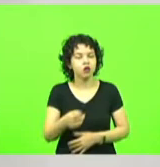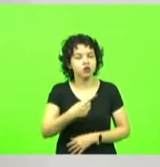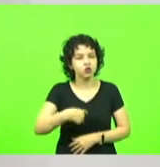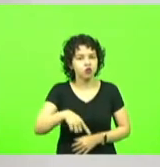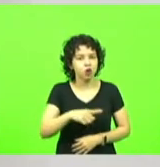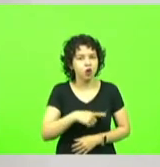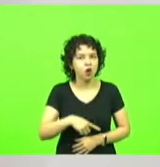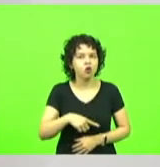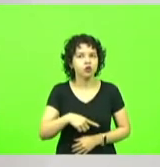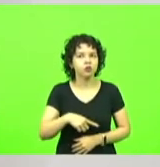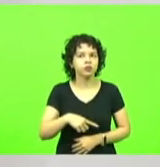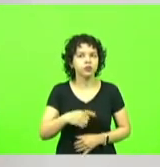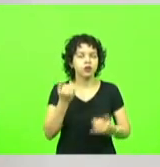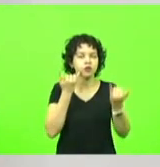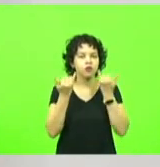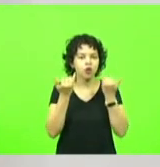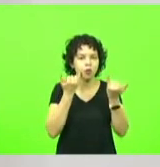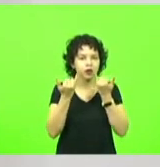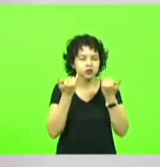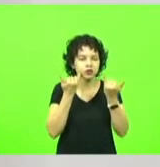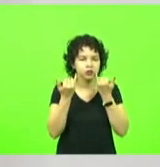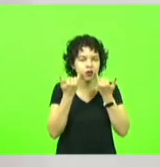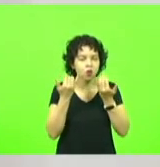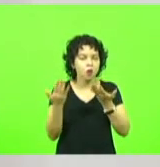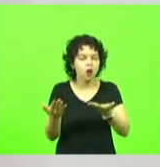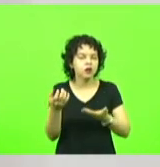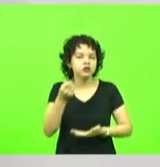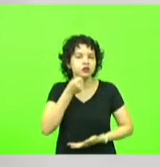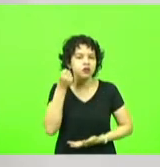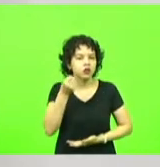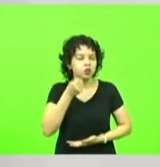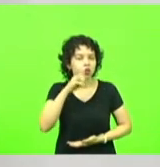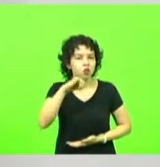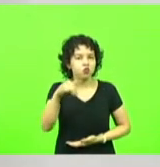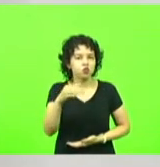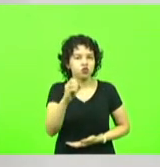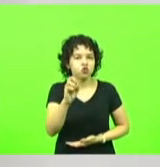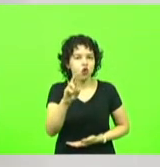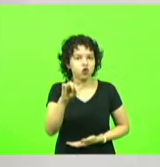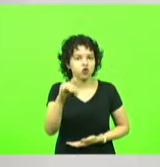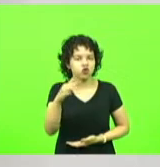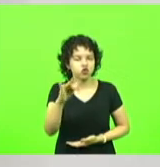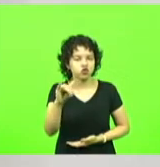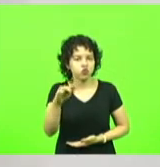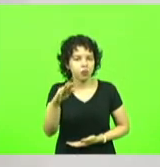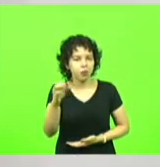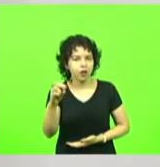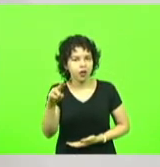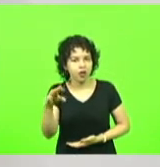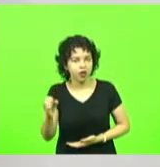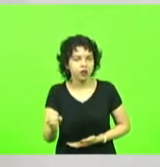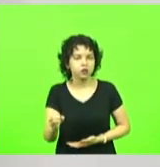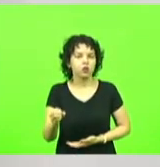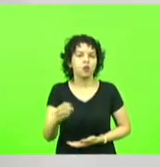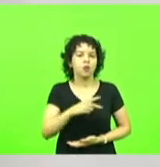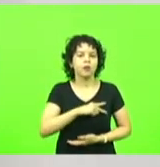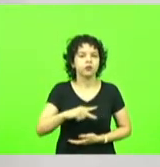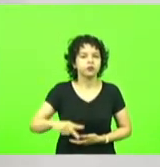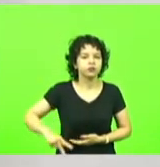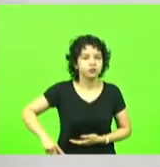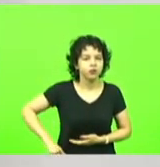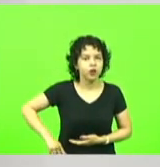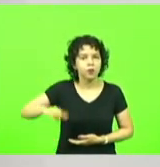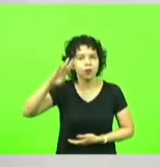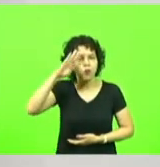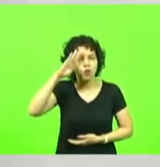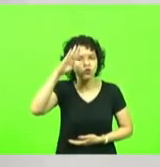informação através do senador Jorginho Melo nosso presidente da vinda do presidente Jair Bolsonaro